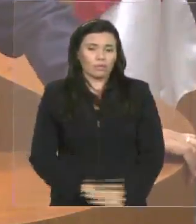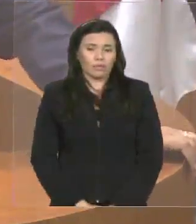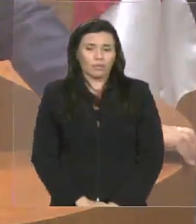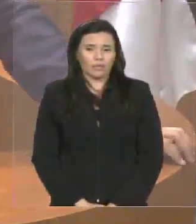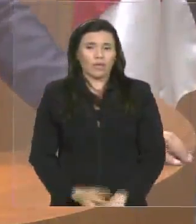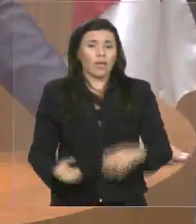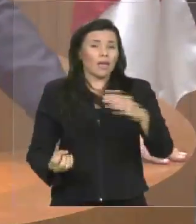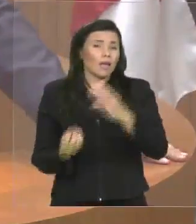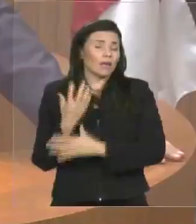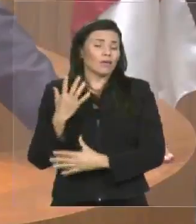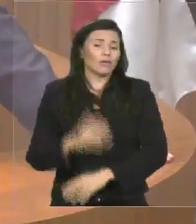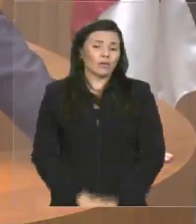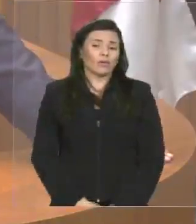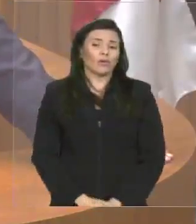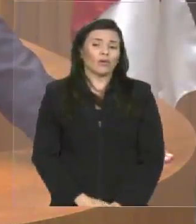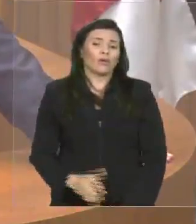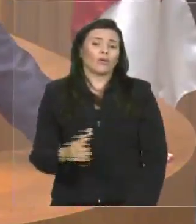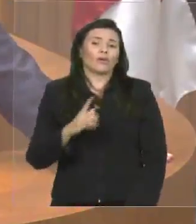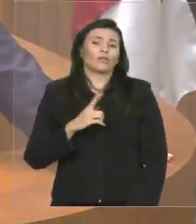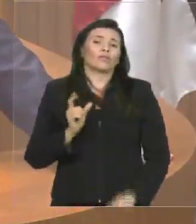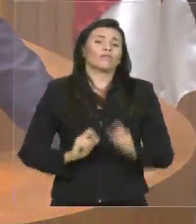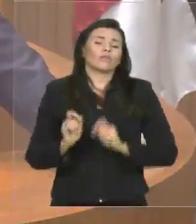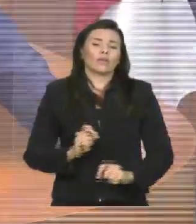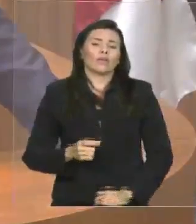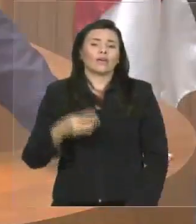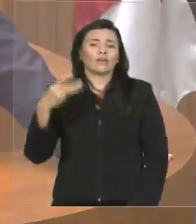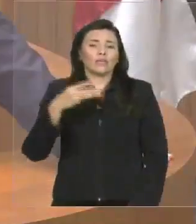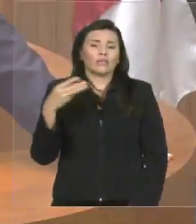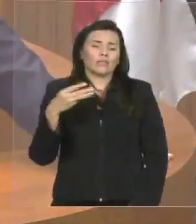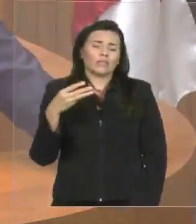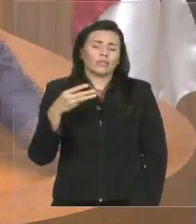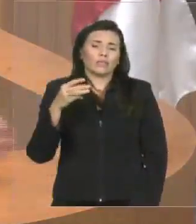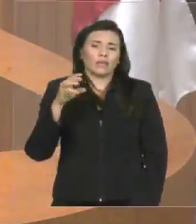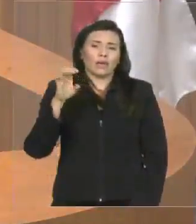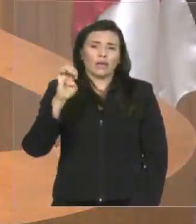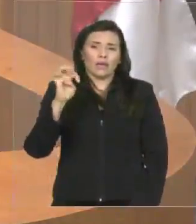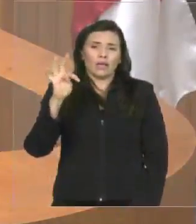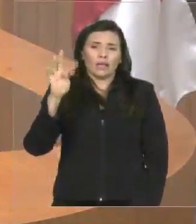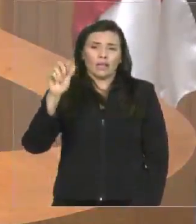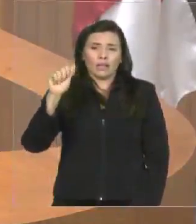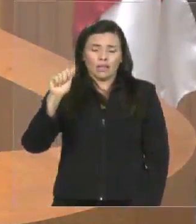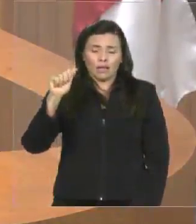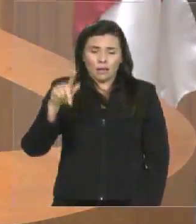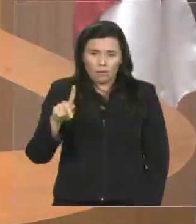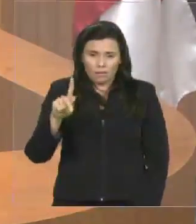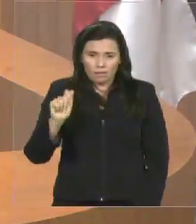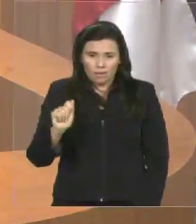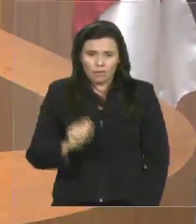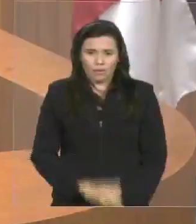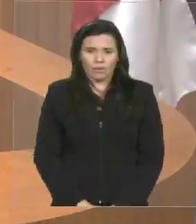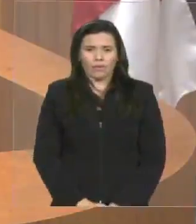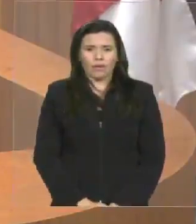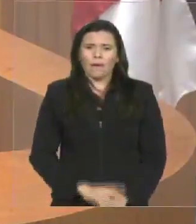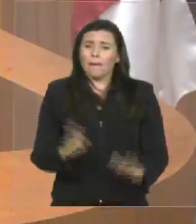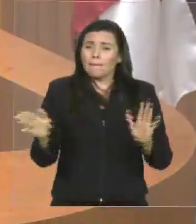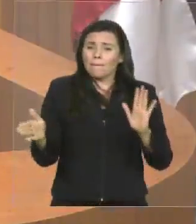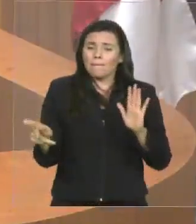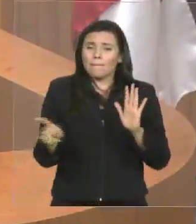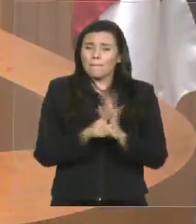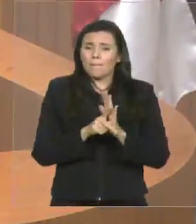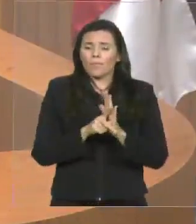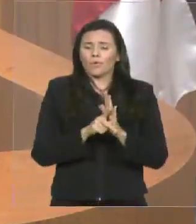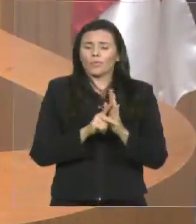etapa do programa Mais Médicos, do governo federal. era um dos critérios para